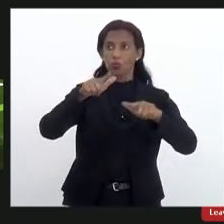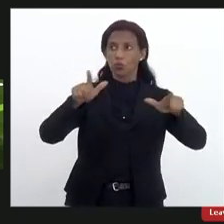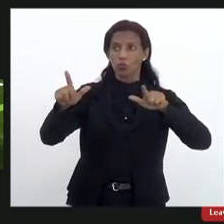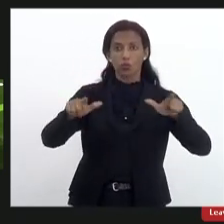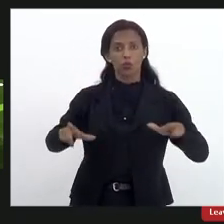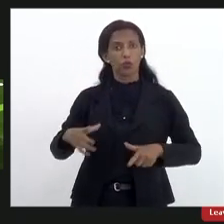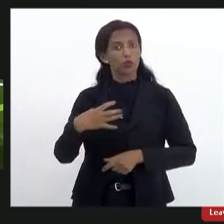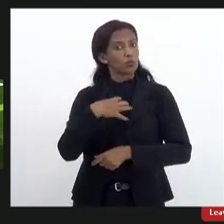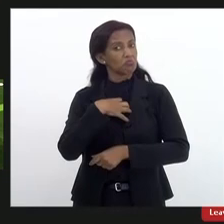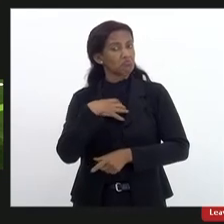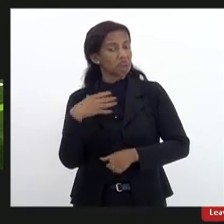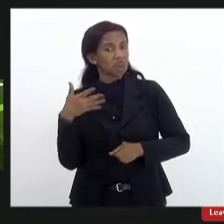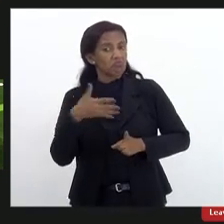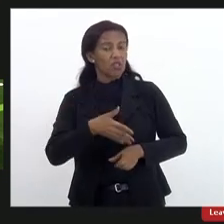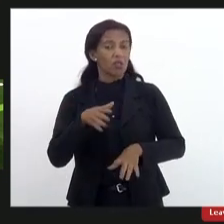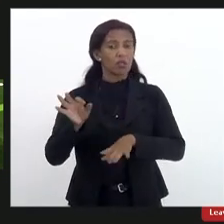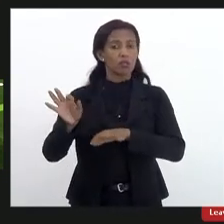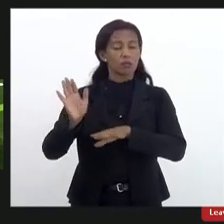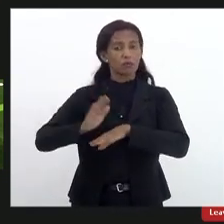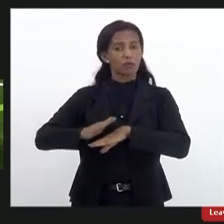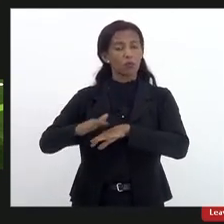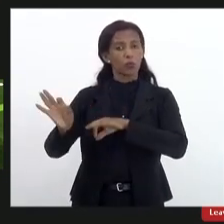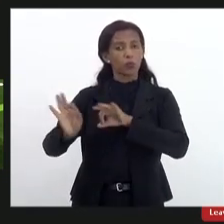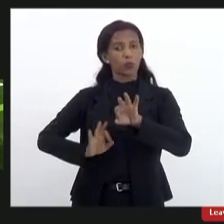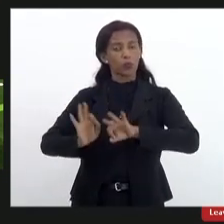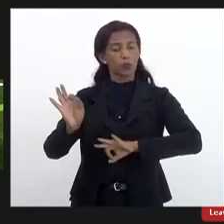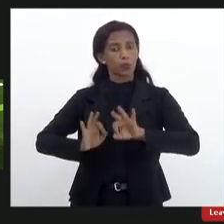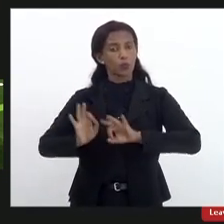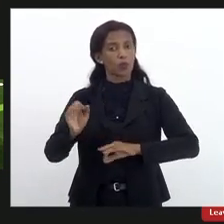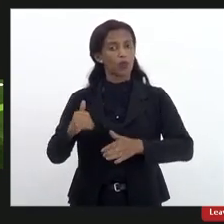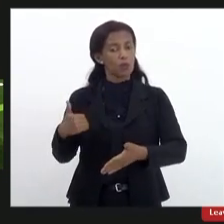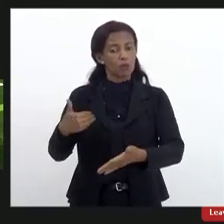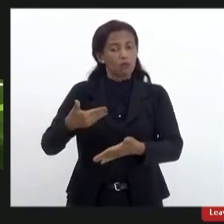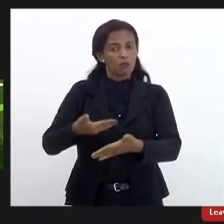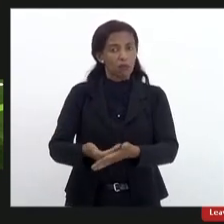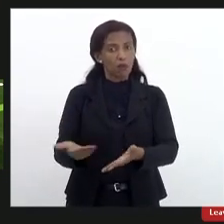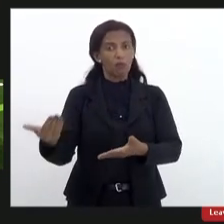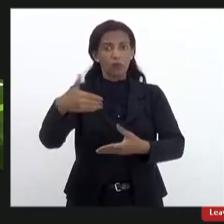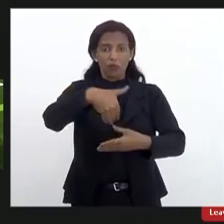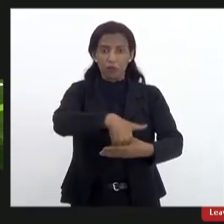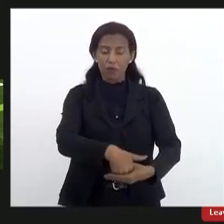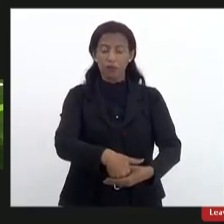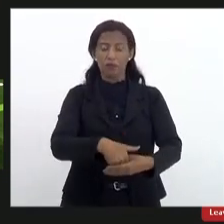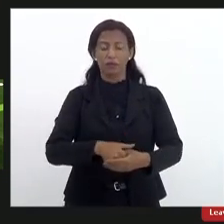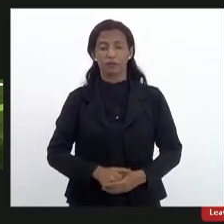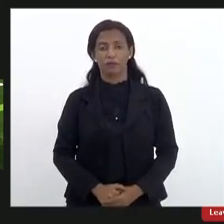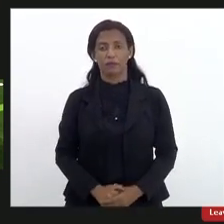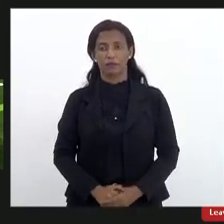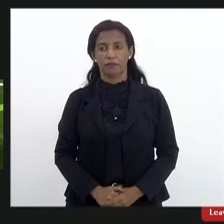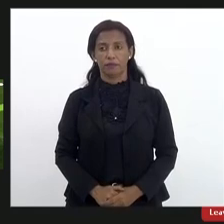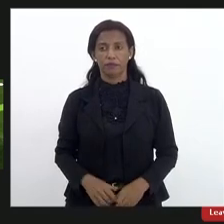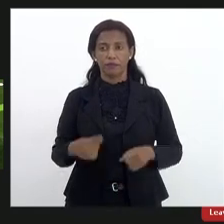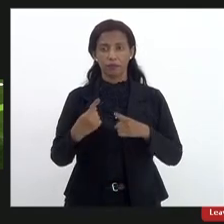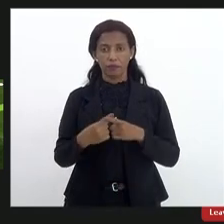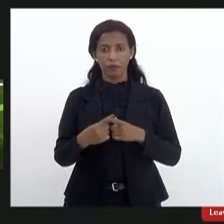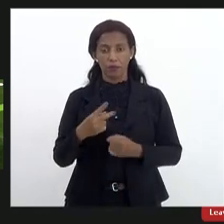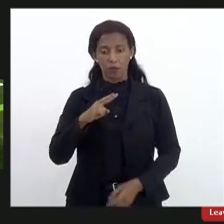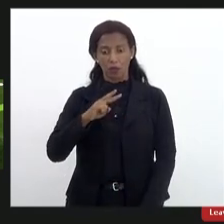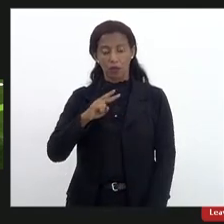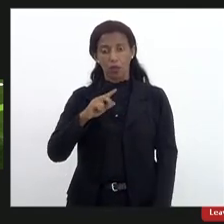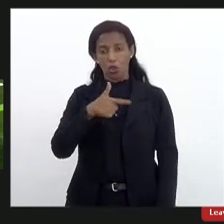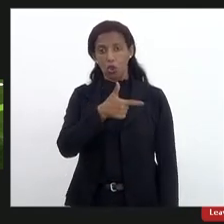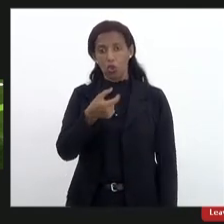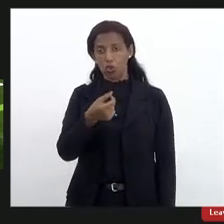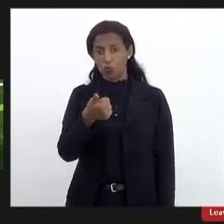sentido que esse plano ele ele vai para a a votação porque 2015